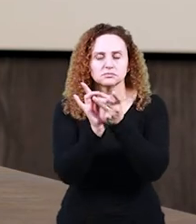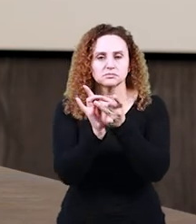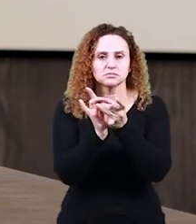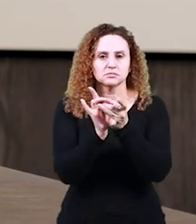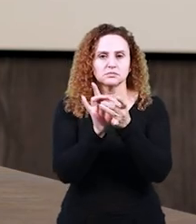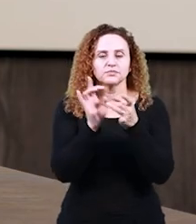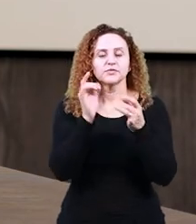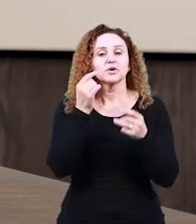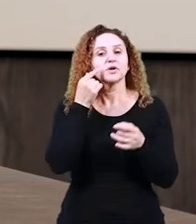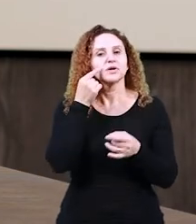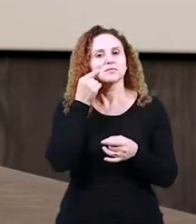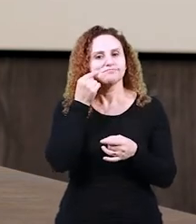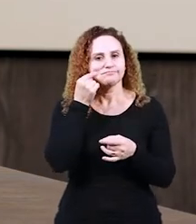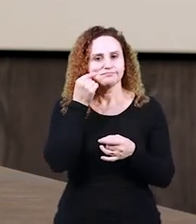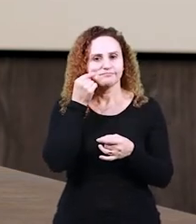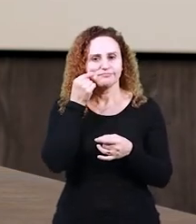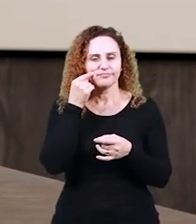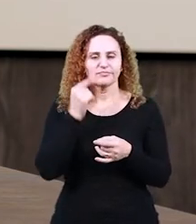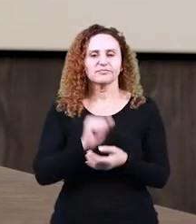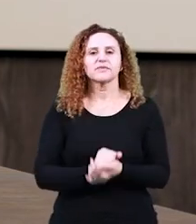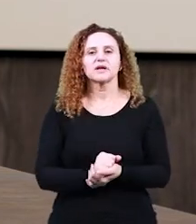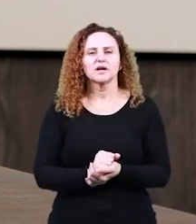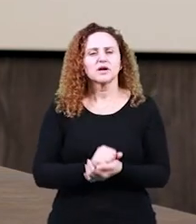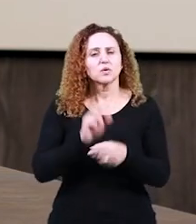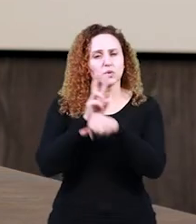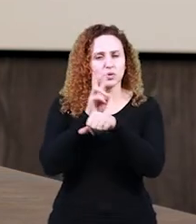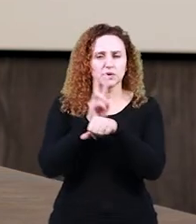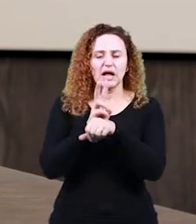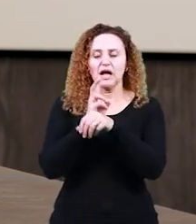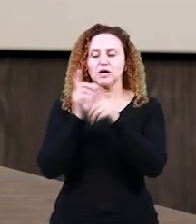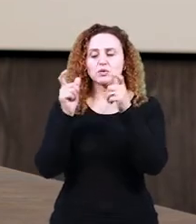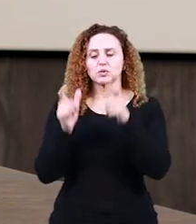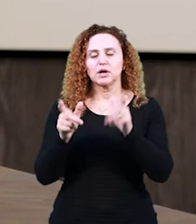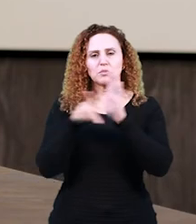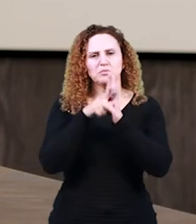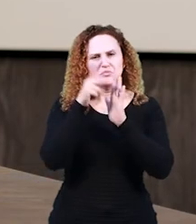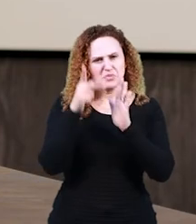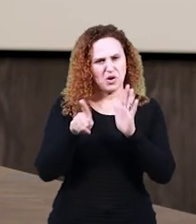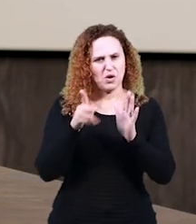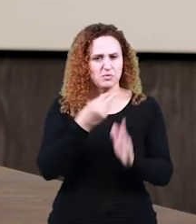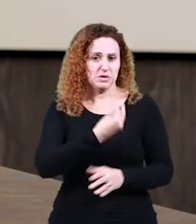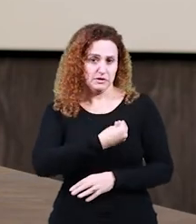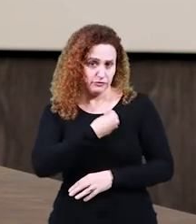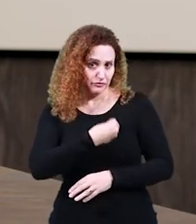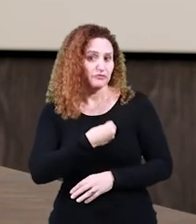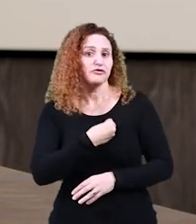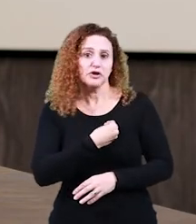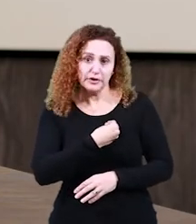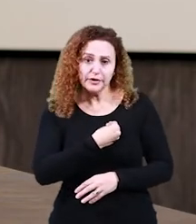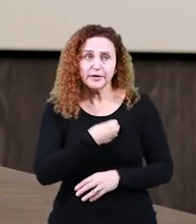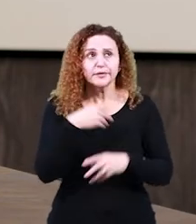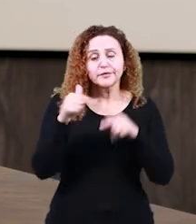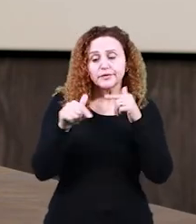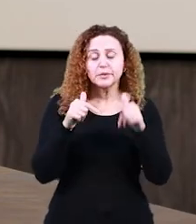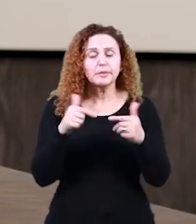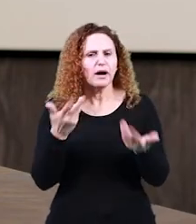naturais possíveis. Então, não tirar o informante do lugar onde ele vive, não tirar do lugar onde ele trabalha, né?